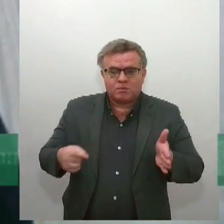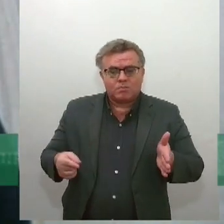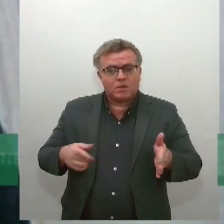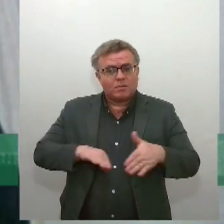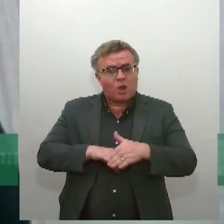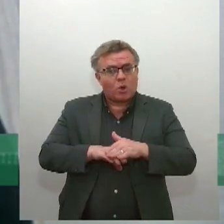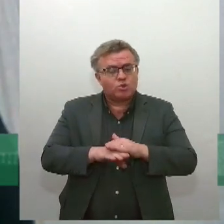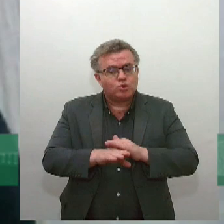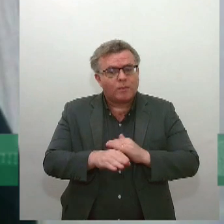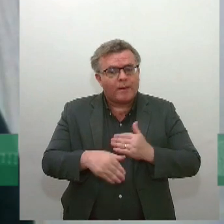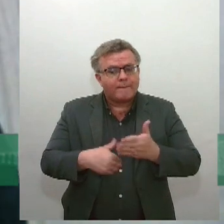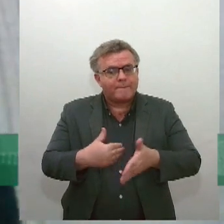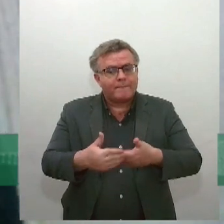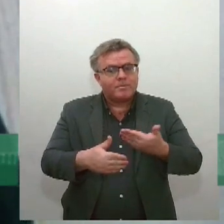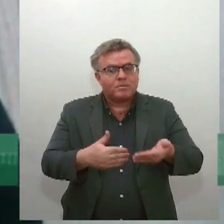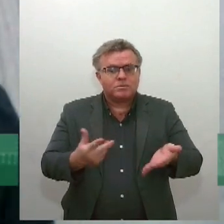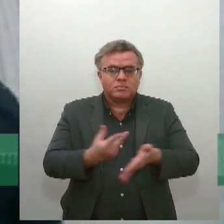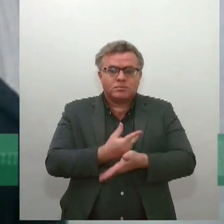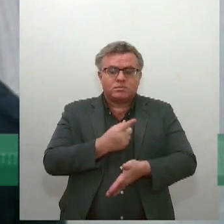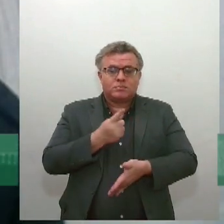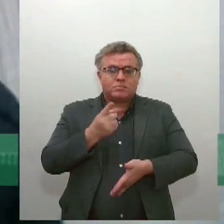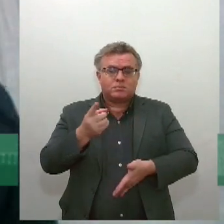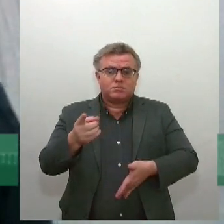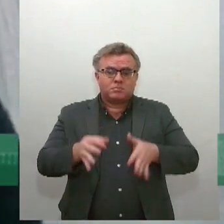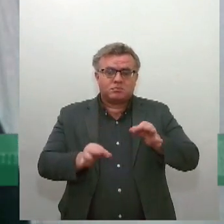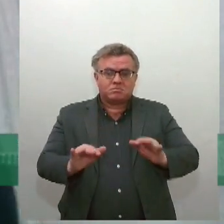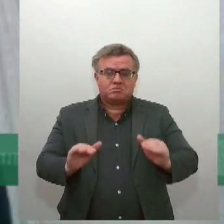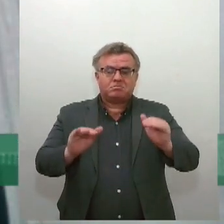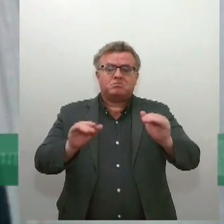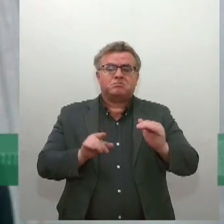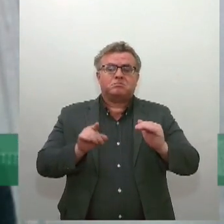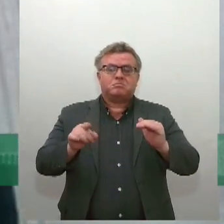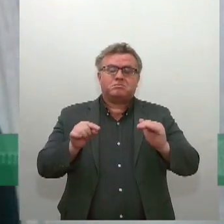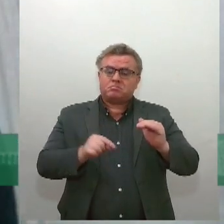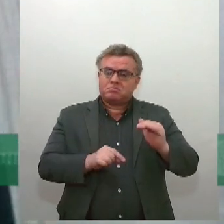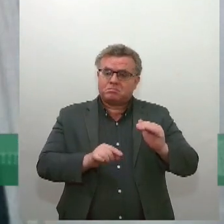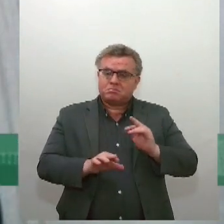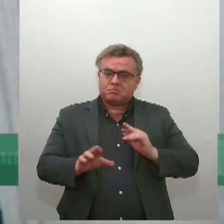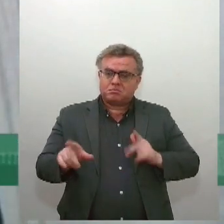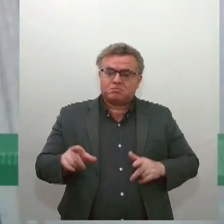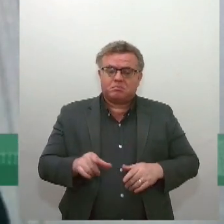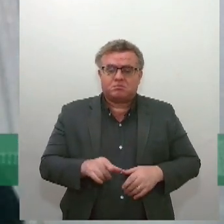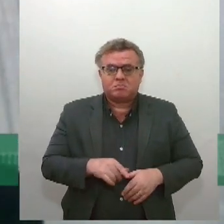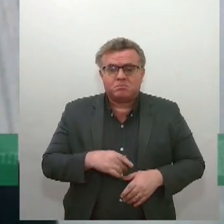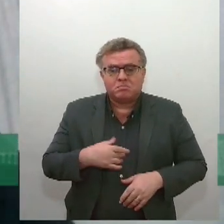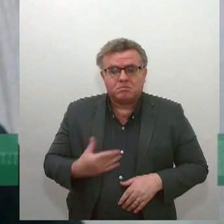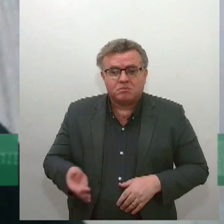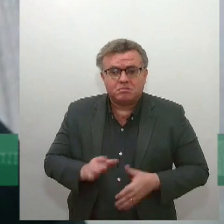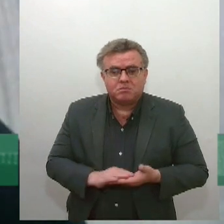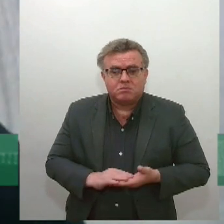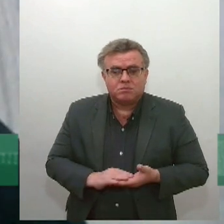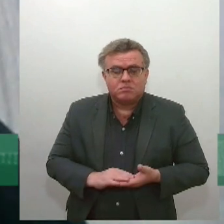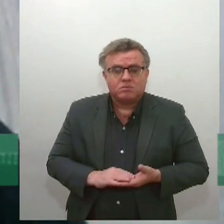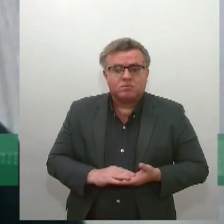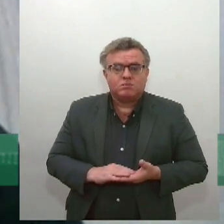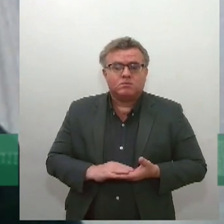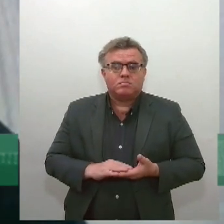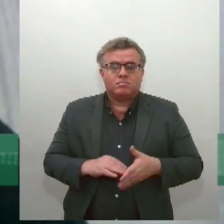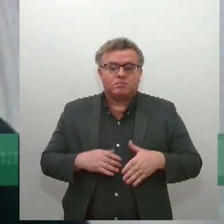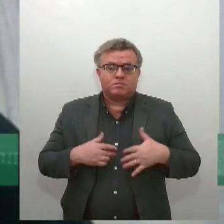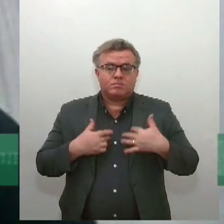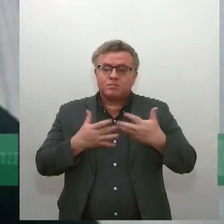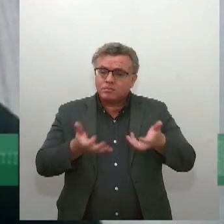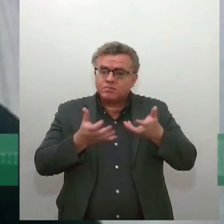entender como funcionava a Suprema Corte italiana, que não é uma Suprema Corte, é uma Corte Constitucional. E o que eu queria, na verdade, era entender